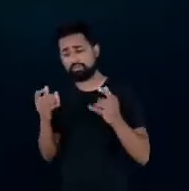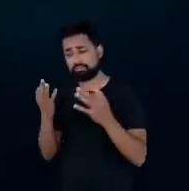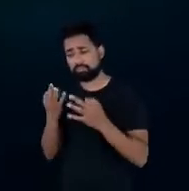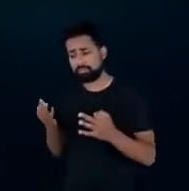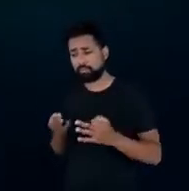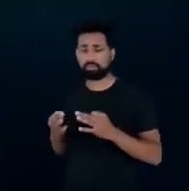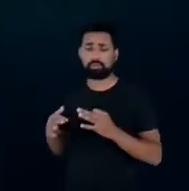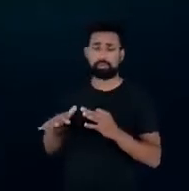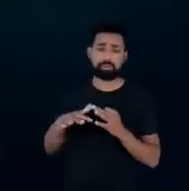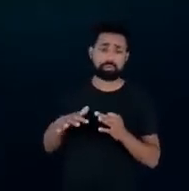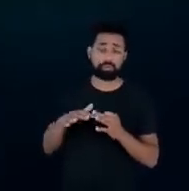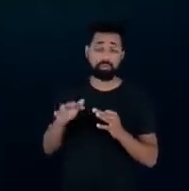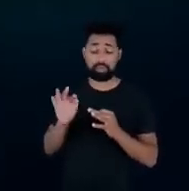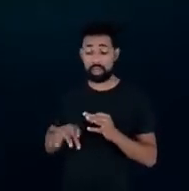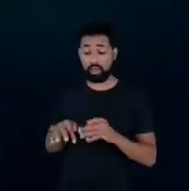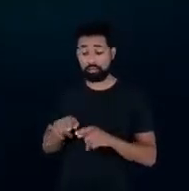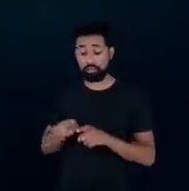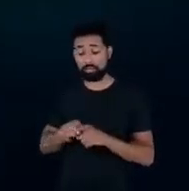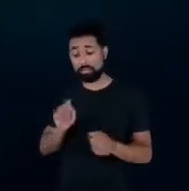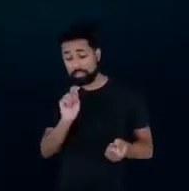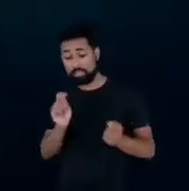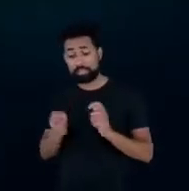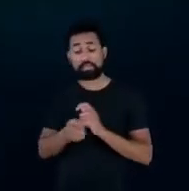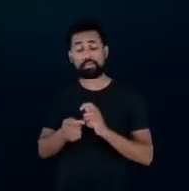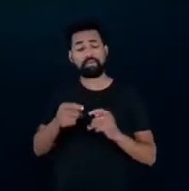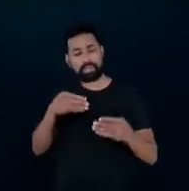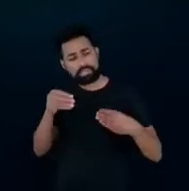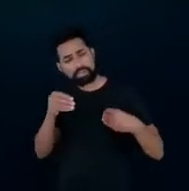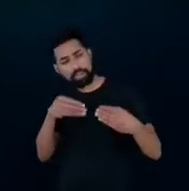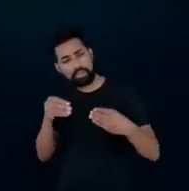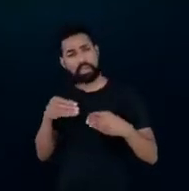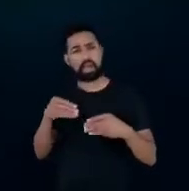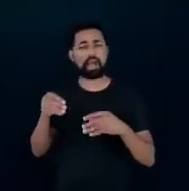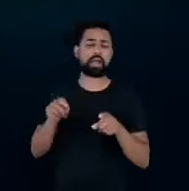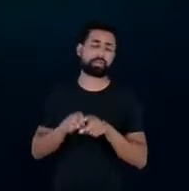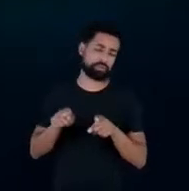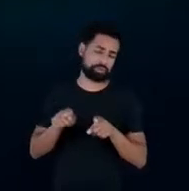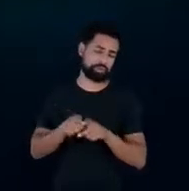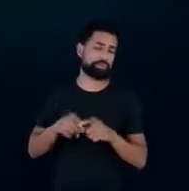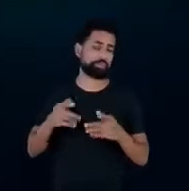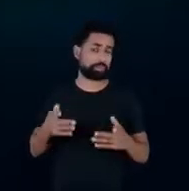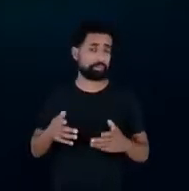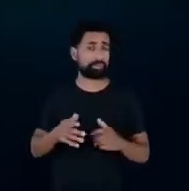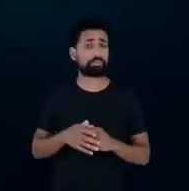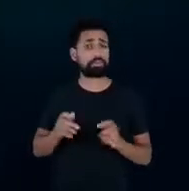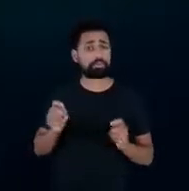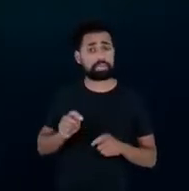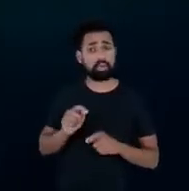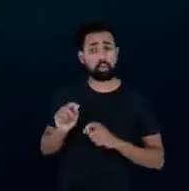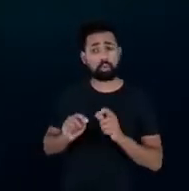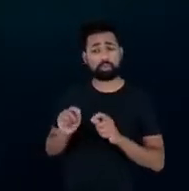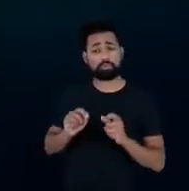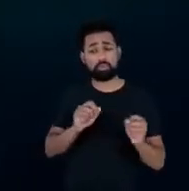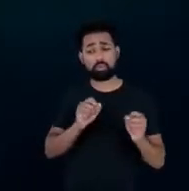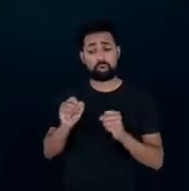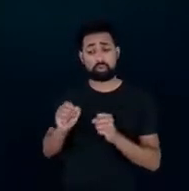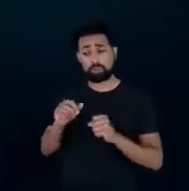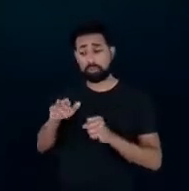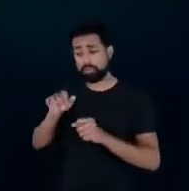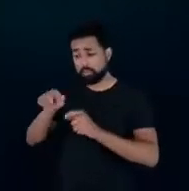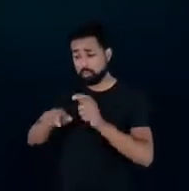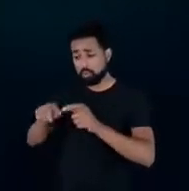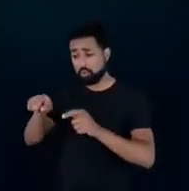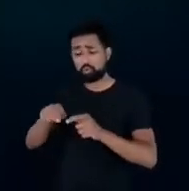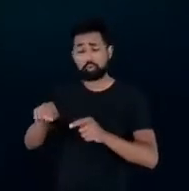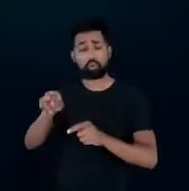final, a gente habilita a flexibilidade, a gente dá um empoderamento maior para o consumidor e